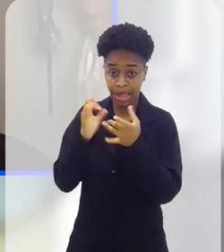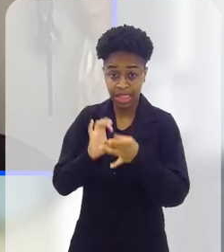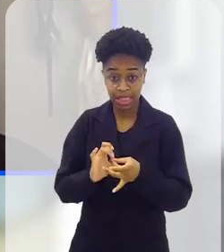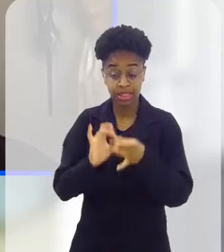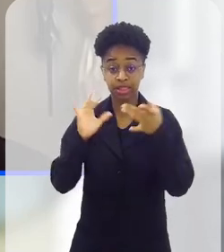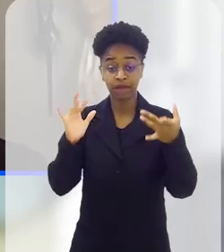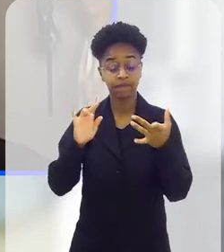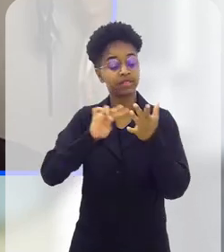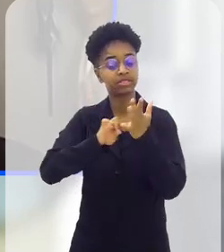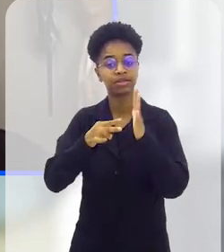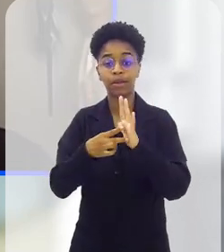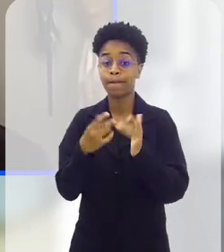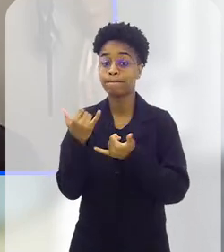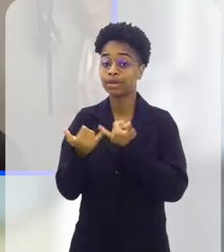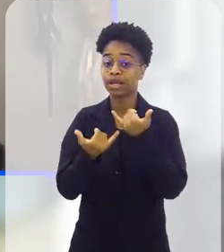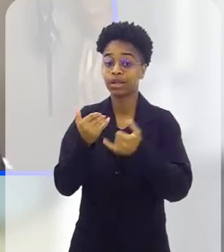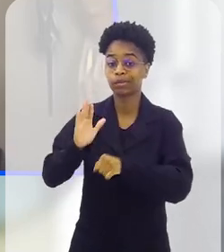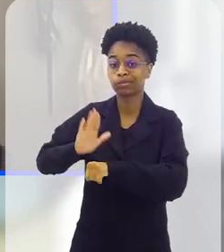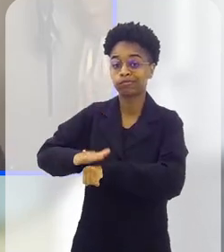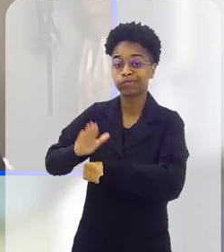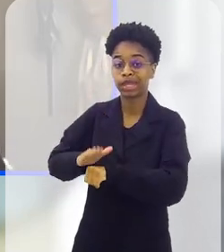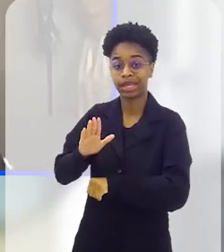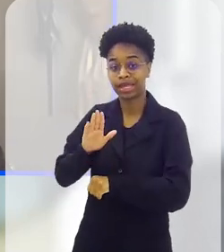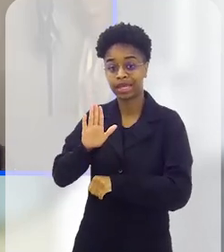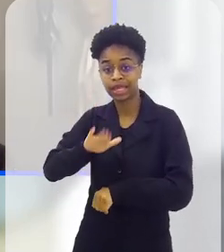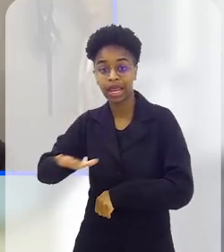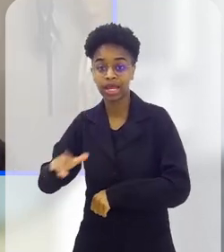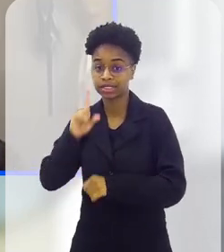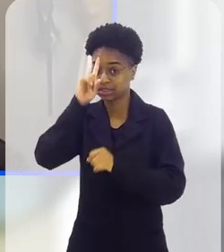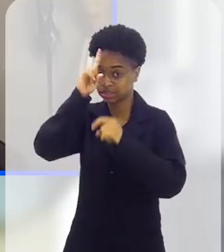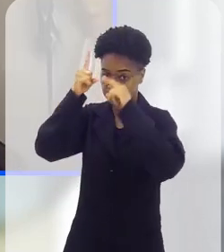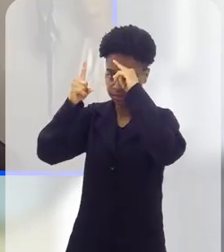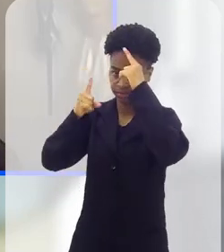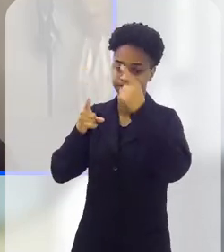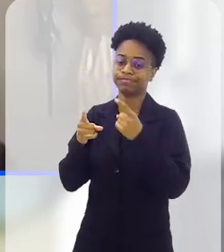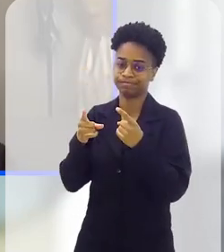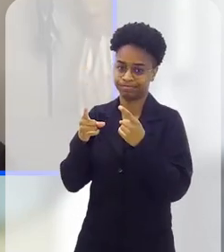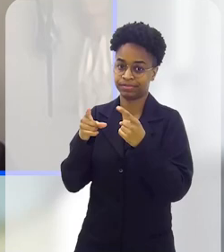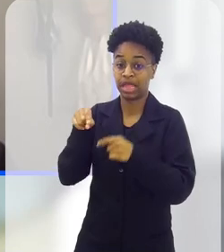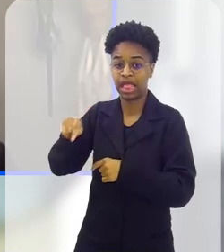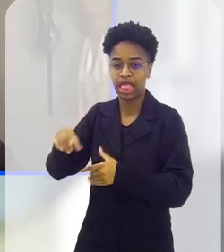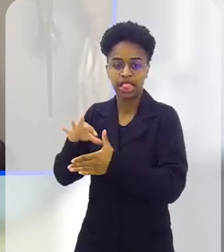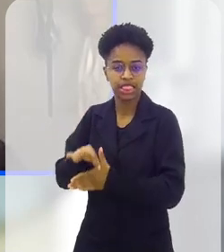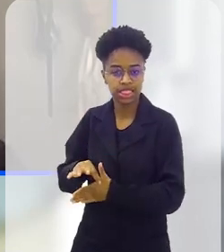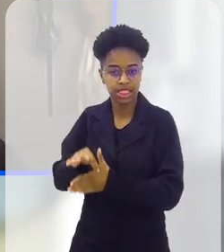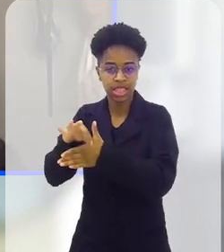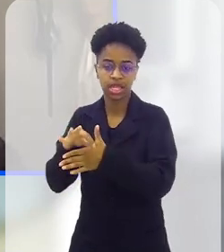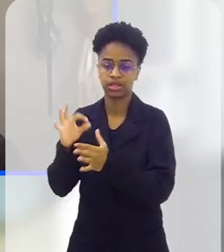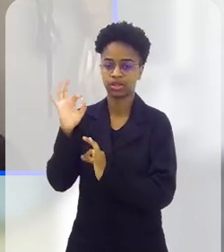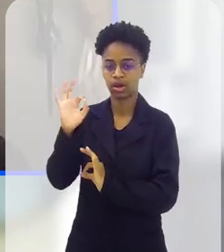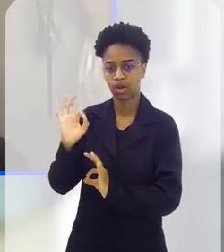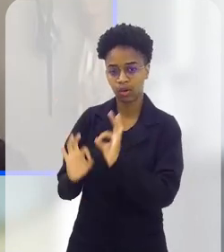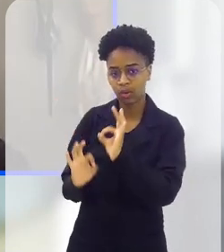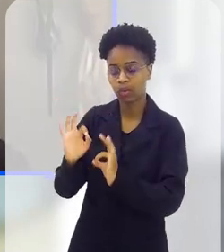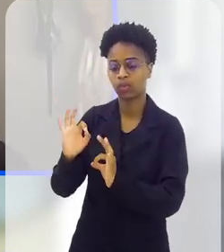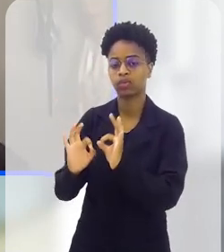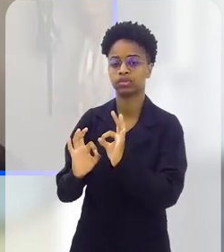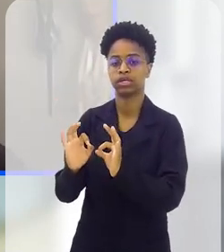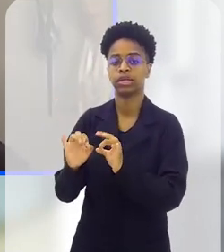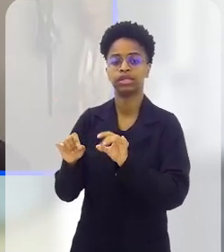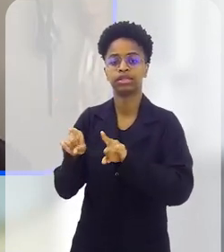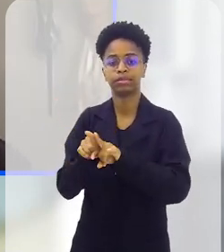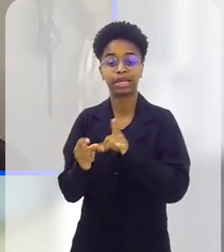é aquela brincadeira que é iniciada pela criança, que a criança lidera, organiza